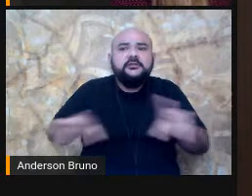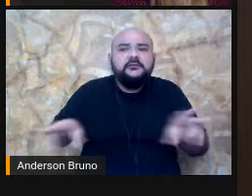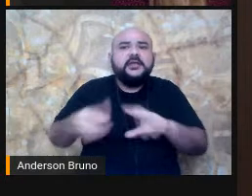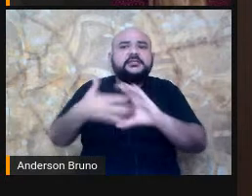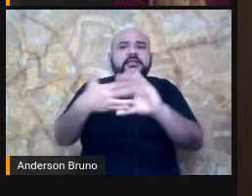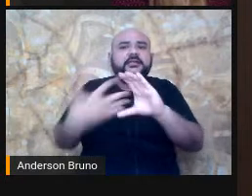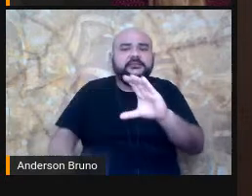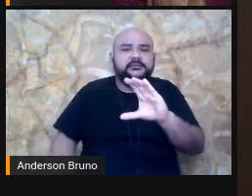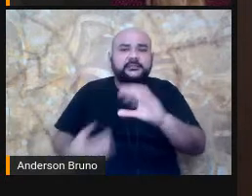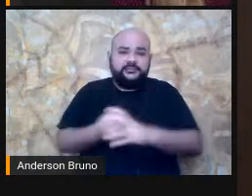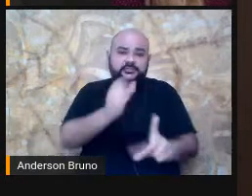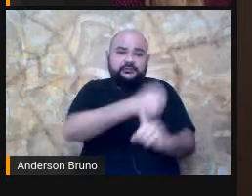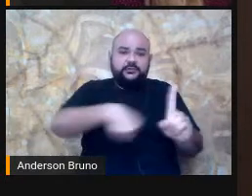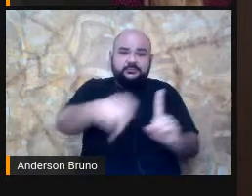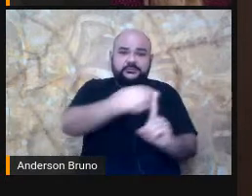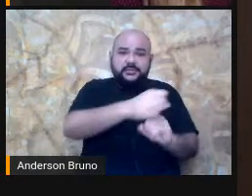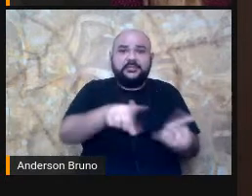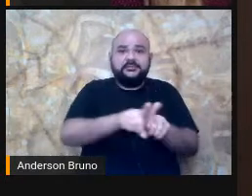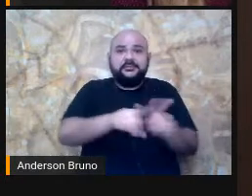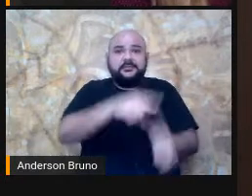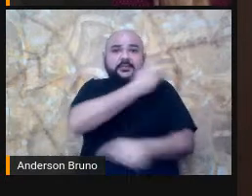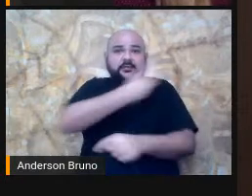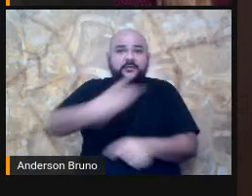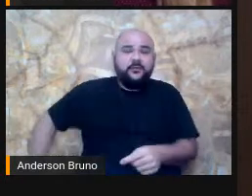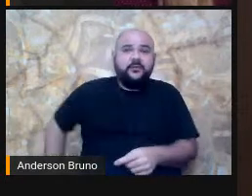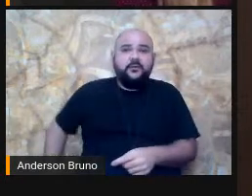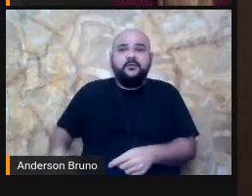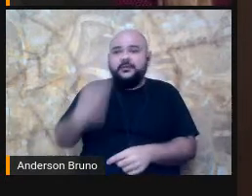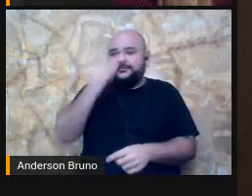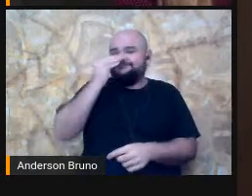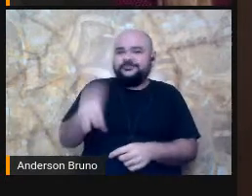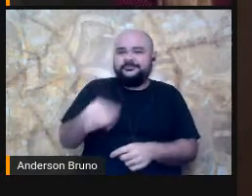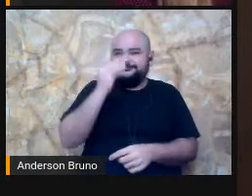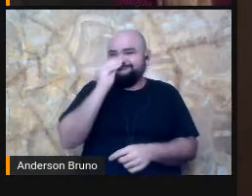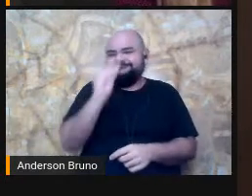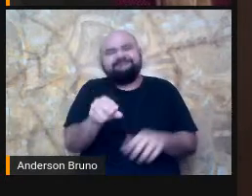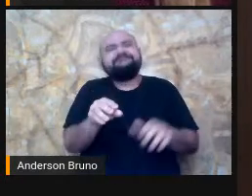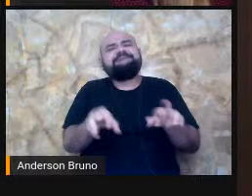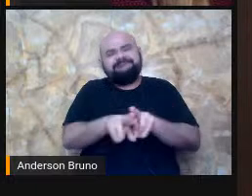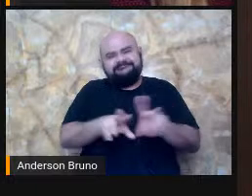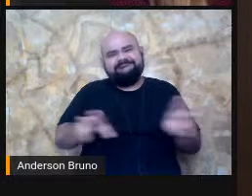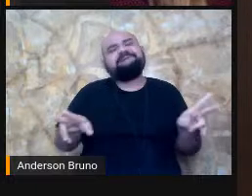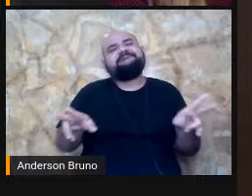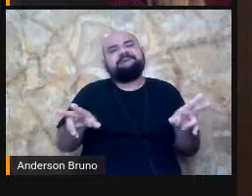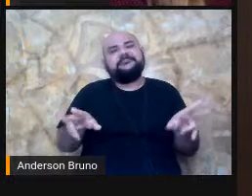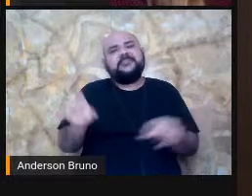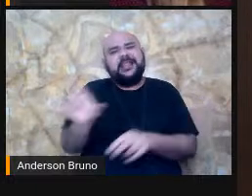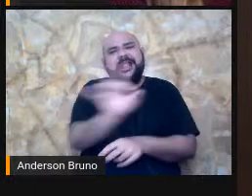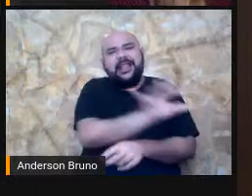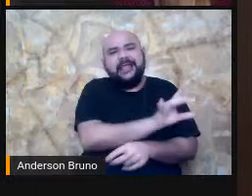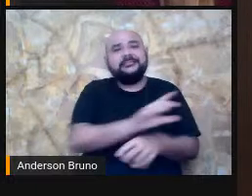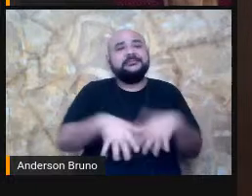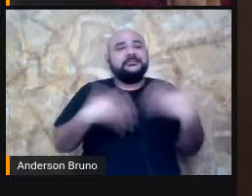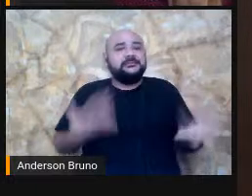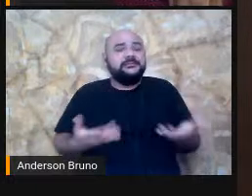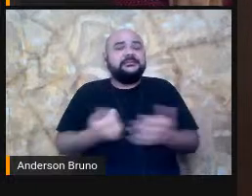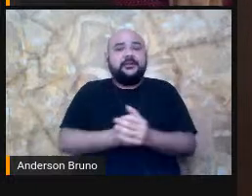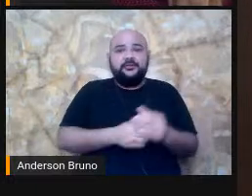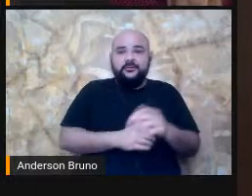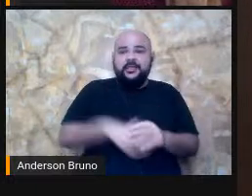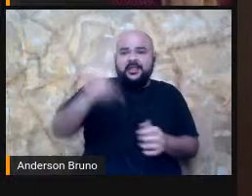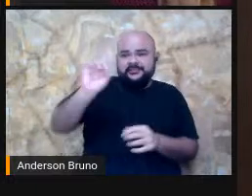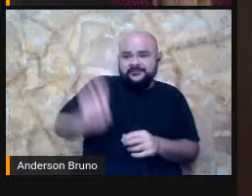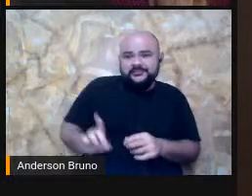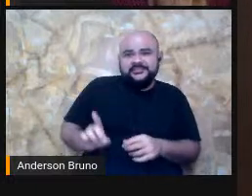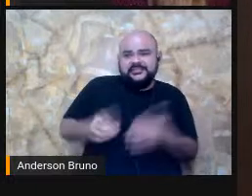Estado oferecem às características individuais de cada pessoa. Então, uma deficiência que não está mais centrada na